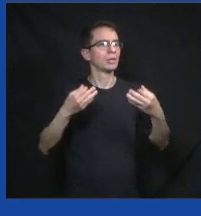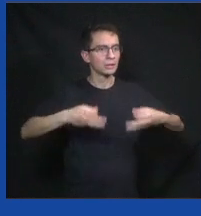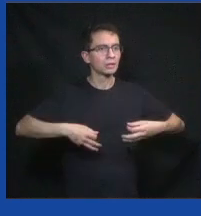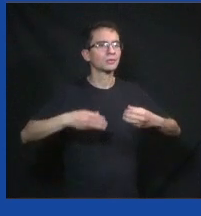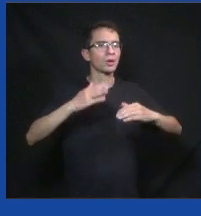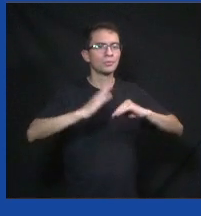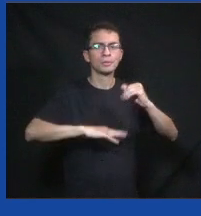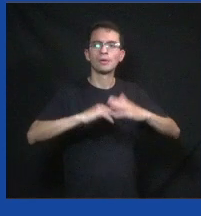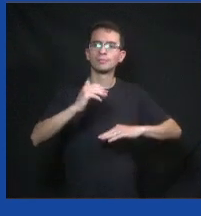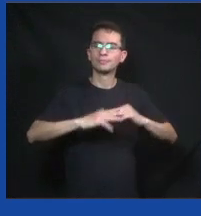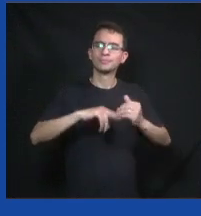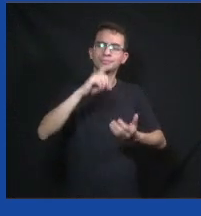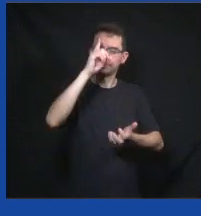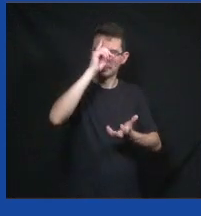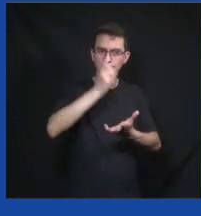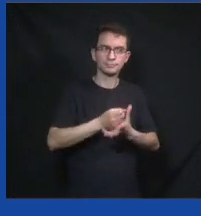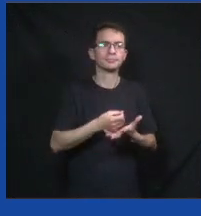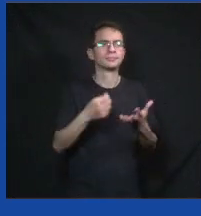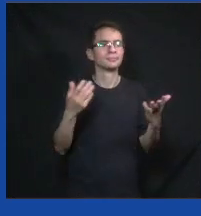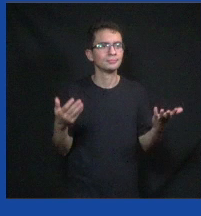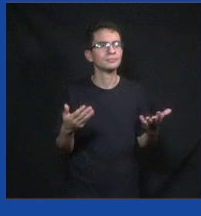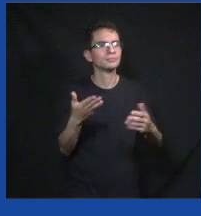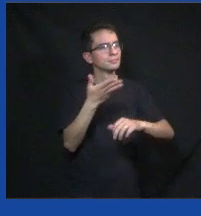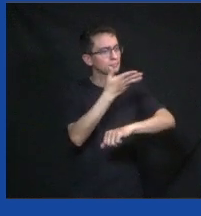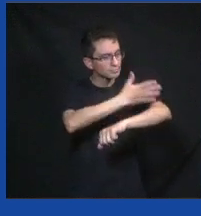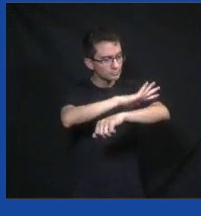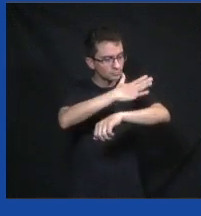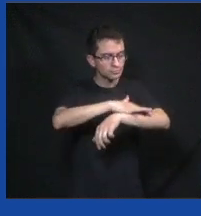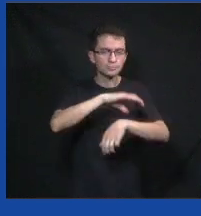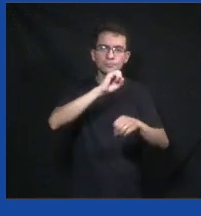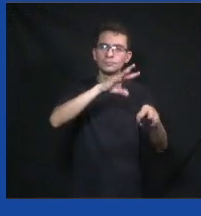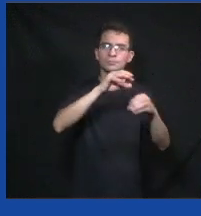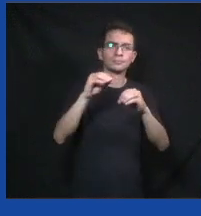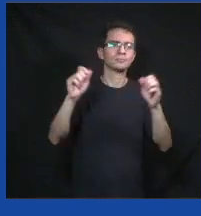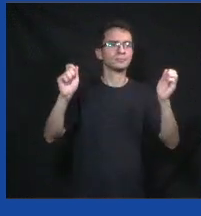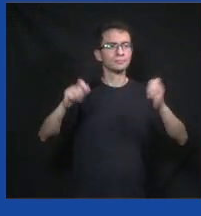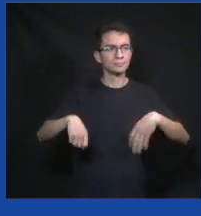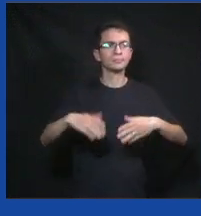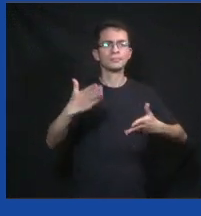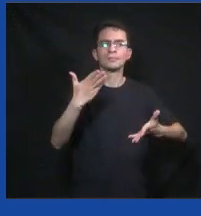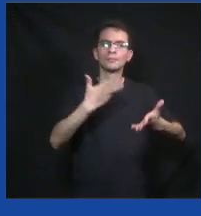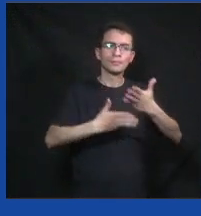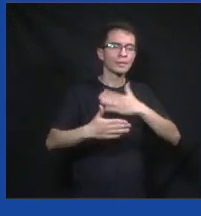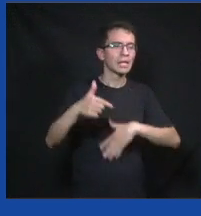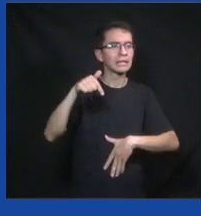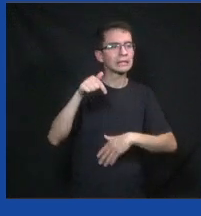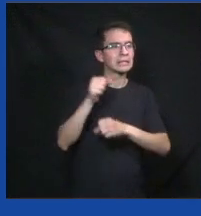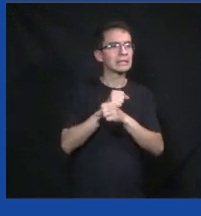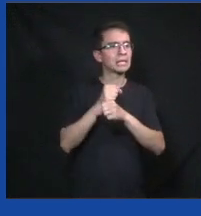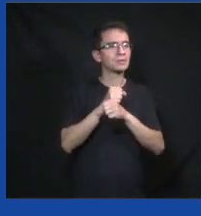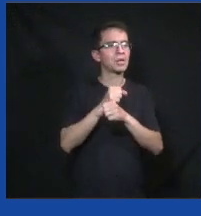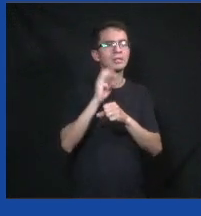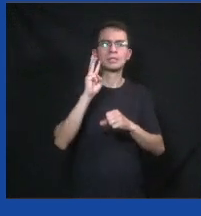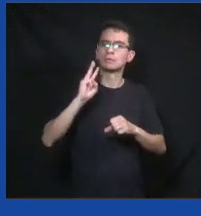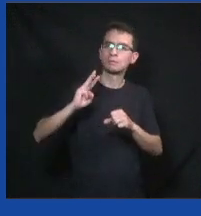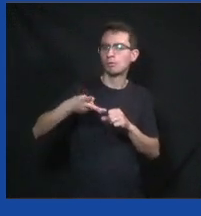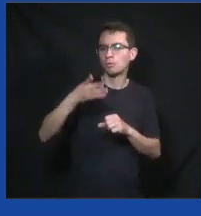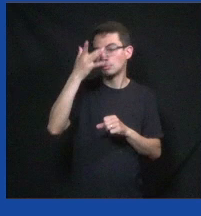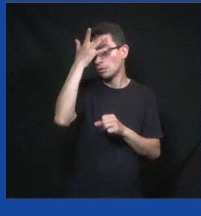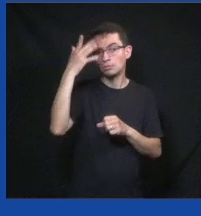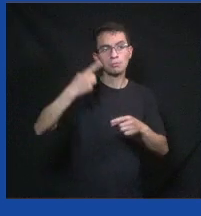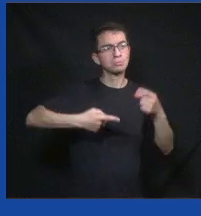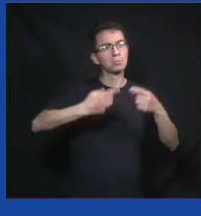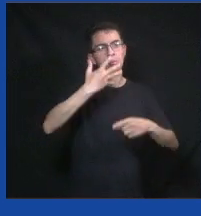tomar a decisão. A gente treina as pessoas em todos os lugares, gente desenvolve metodologias e ferramentas todas cocriadas em sete anos com mais de 3 mil